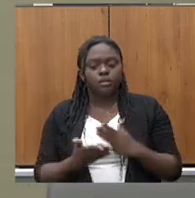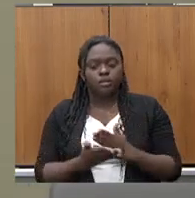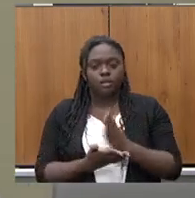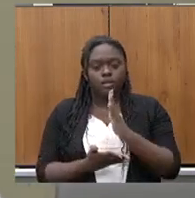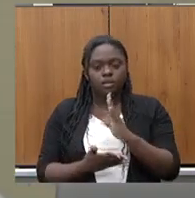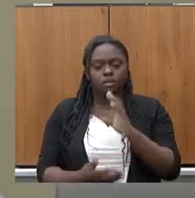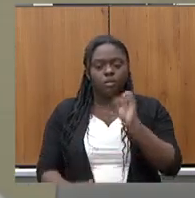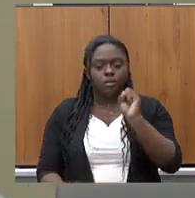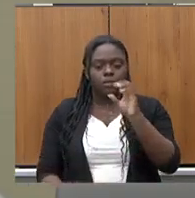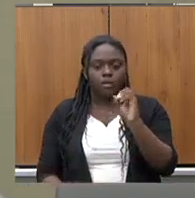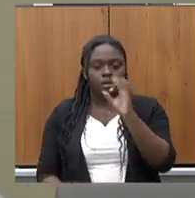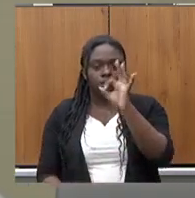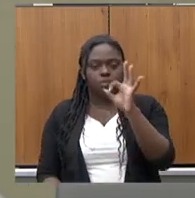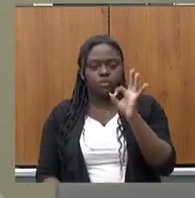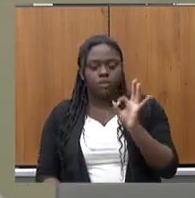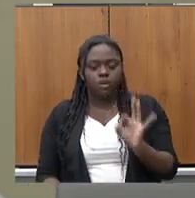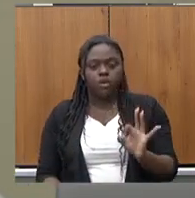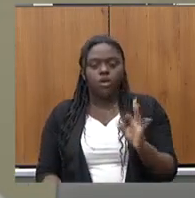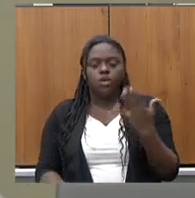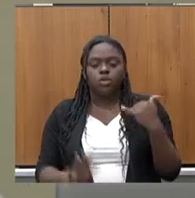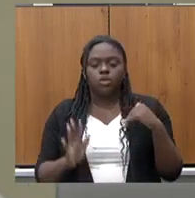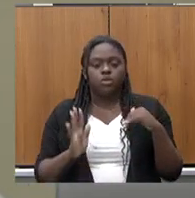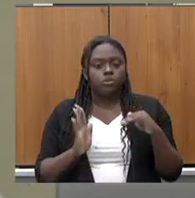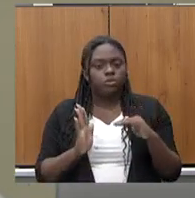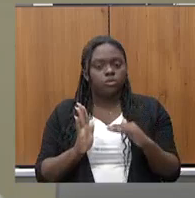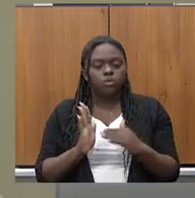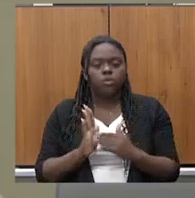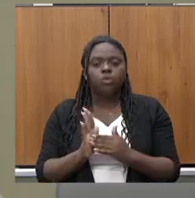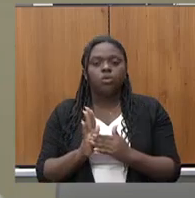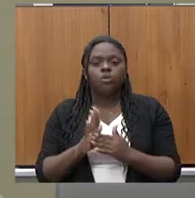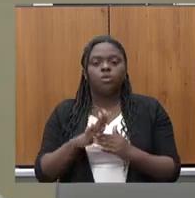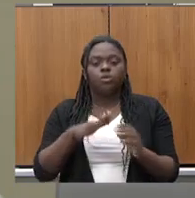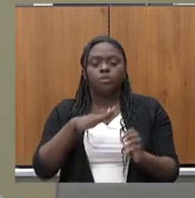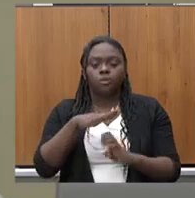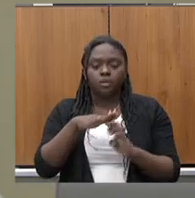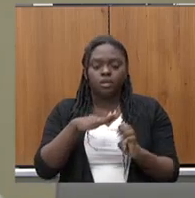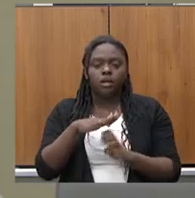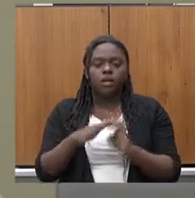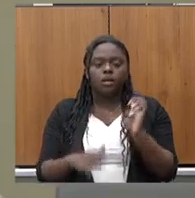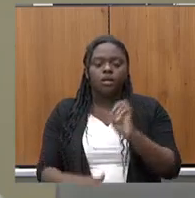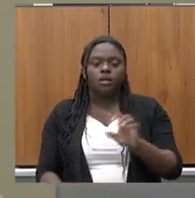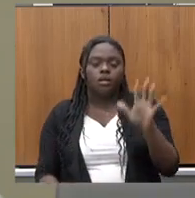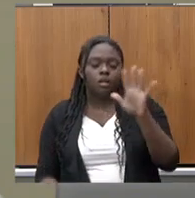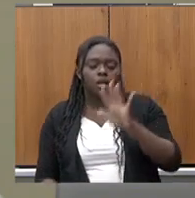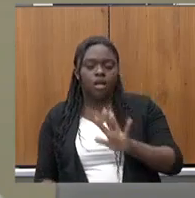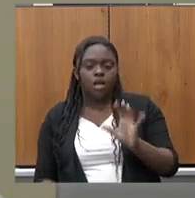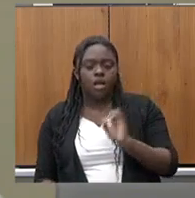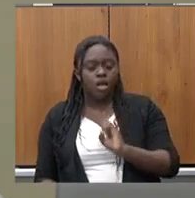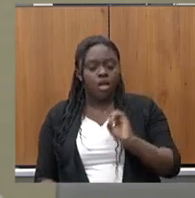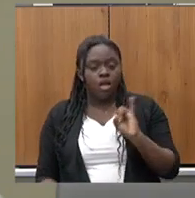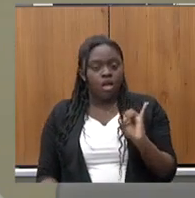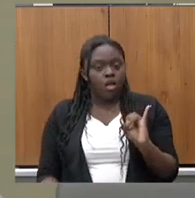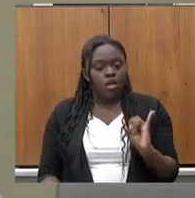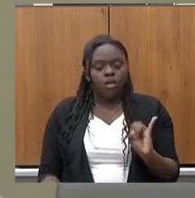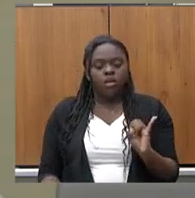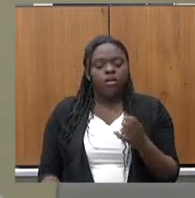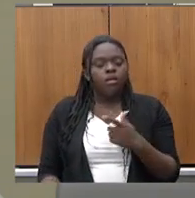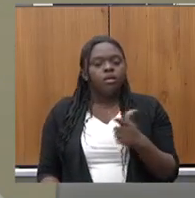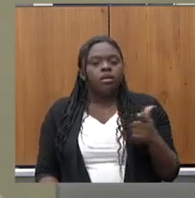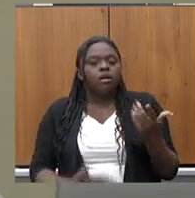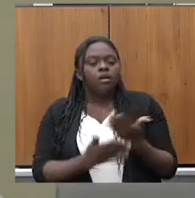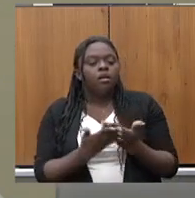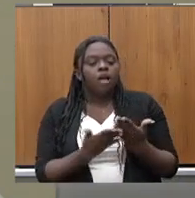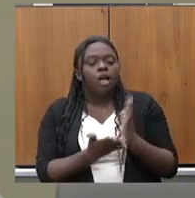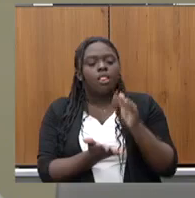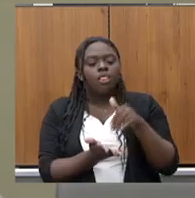80% de todos os pleitos dos empreendedores ao Estado, se não forem tratados em até